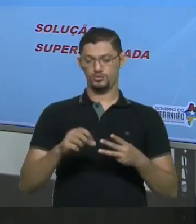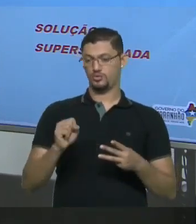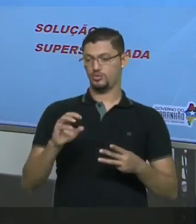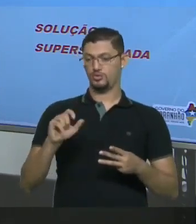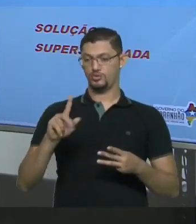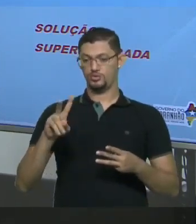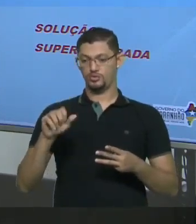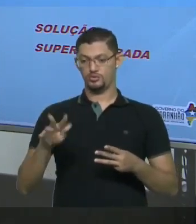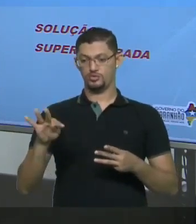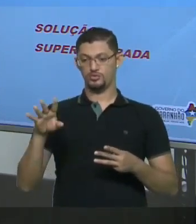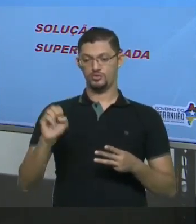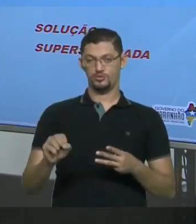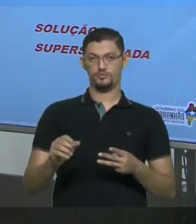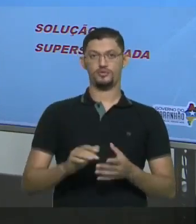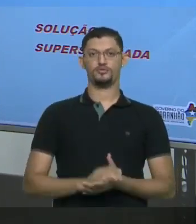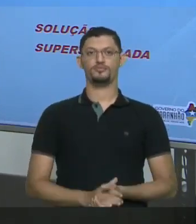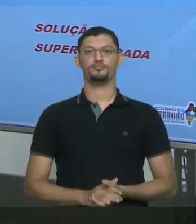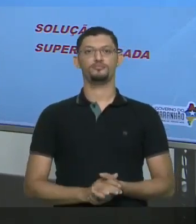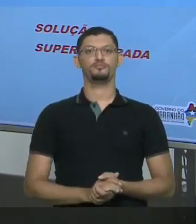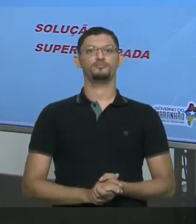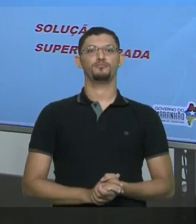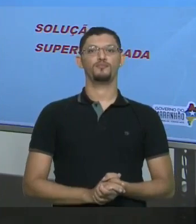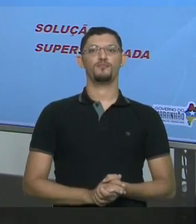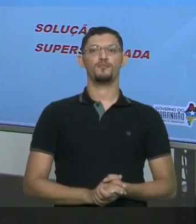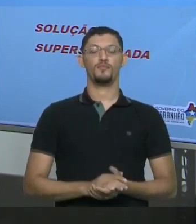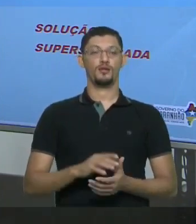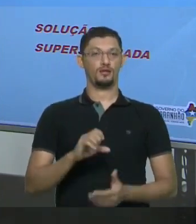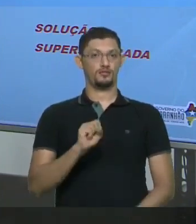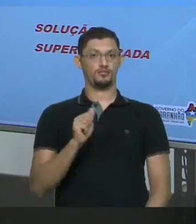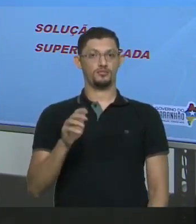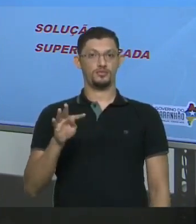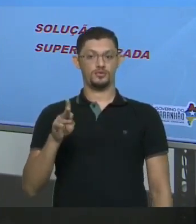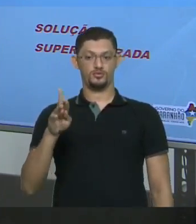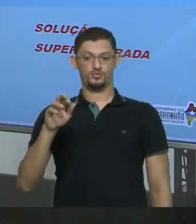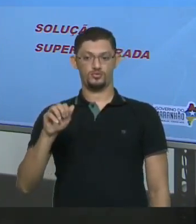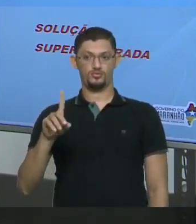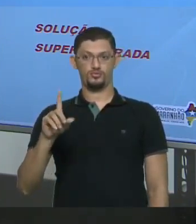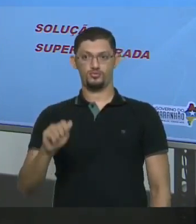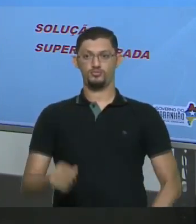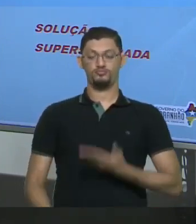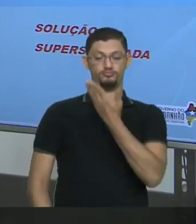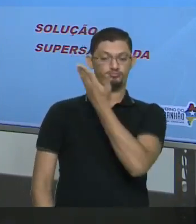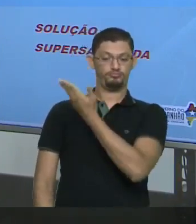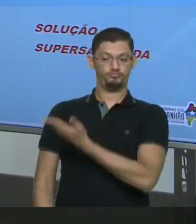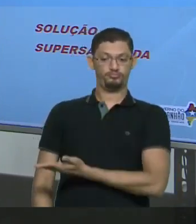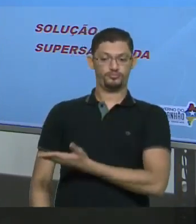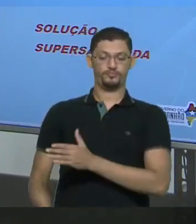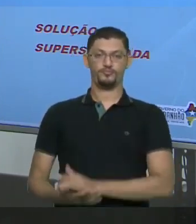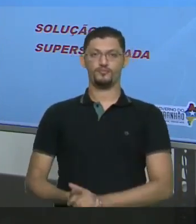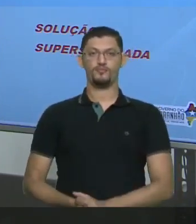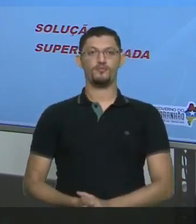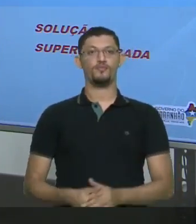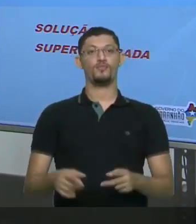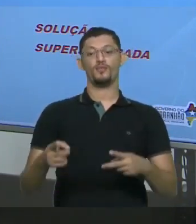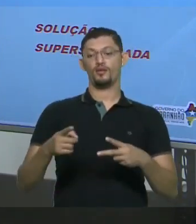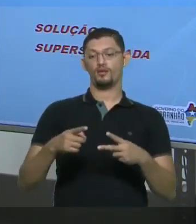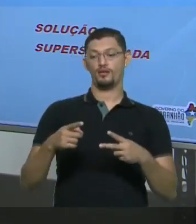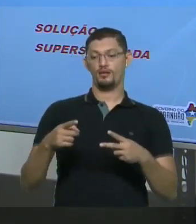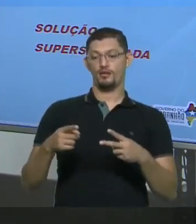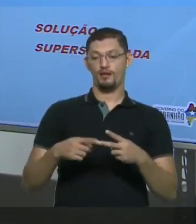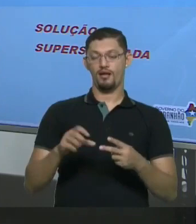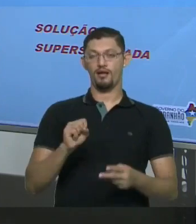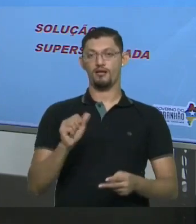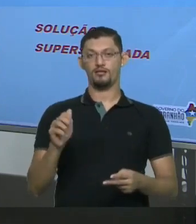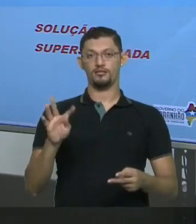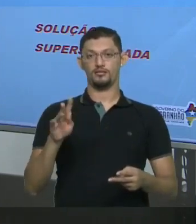Quando é que a solução É insaturada? Quando a quantidade Do soluto É menor Do que a máxima Permitida Quando é que a solução É saturada?